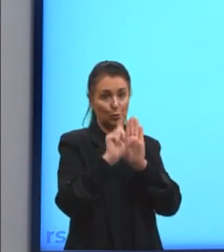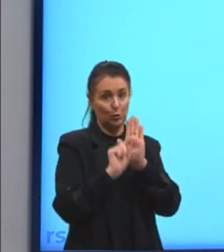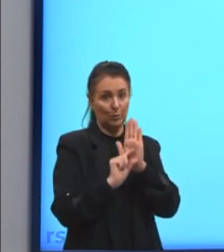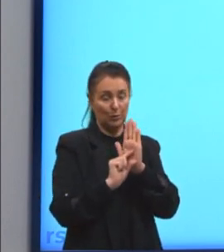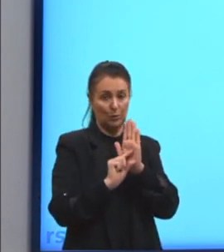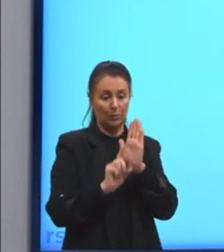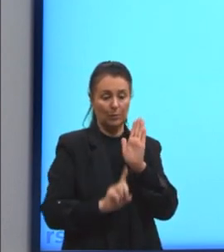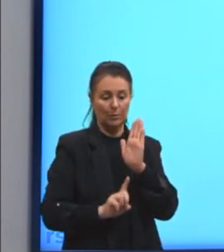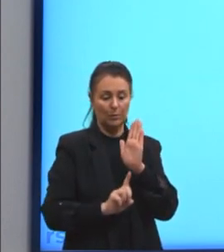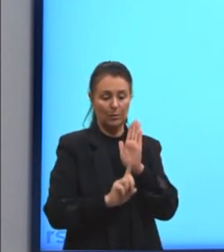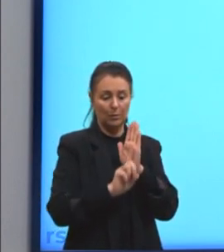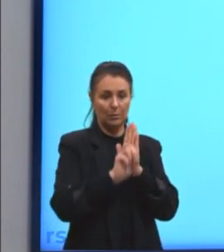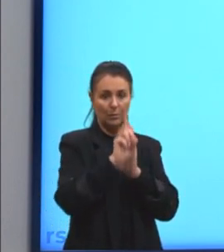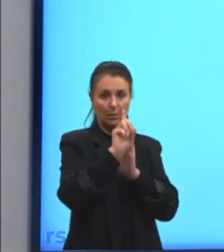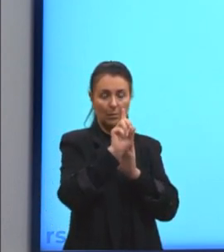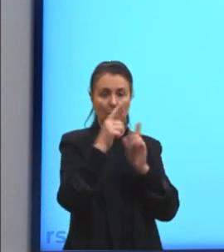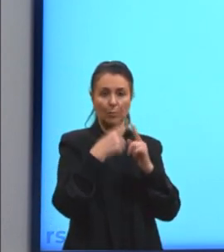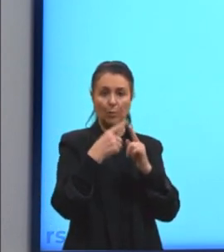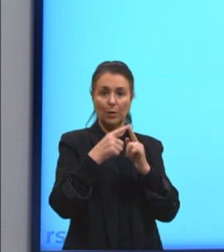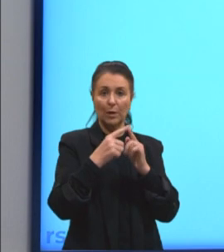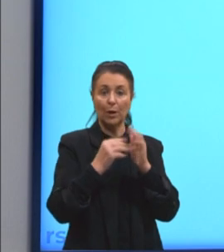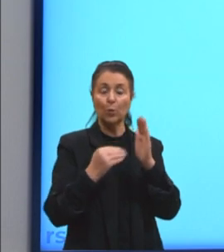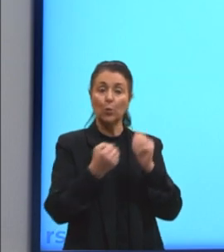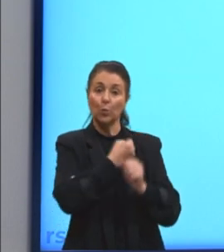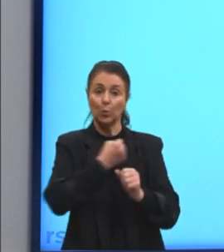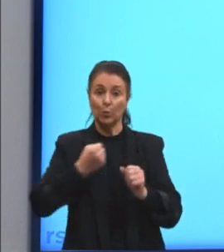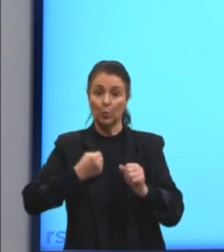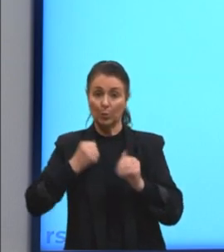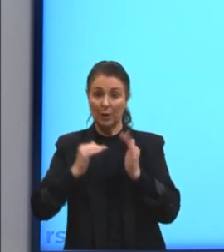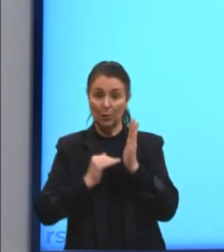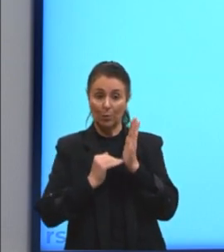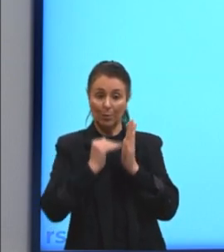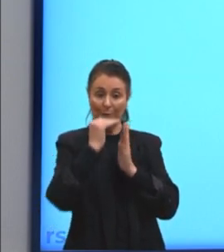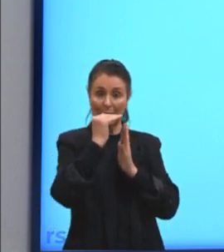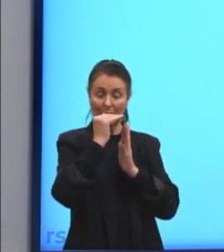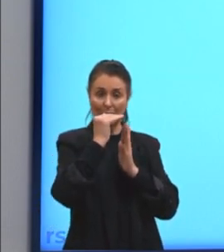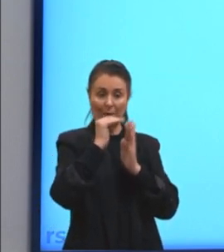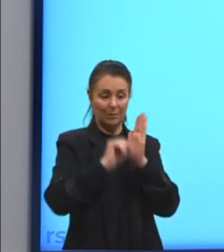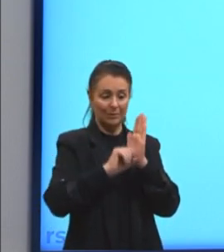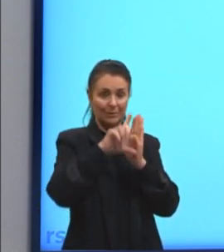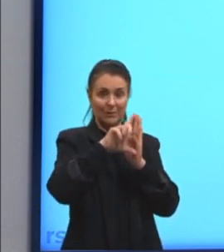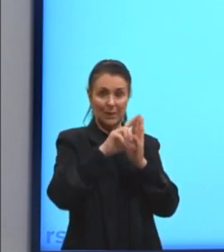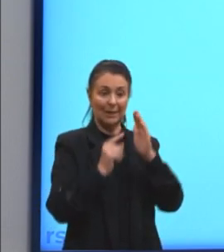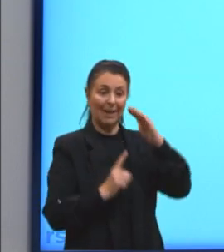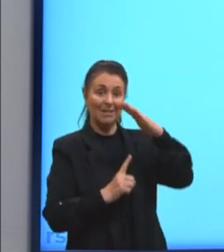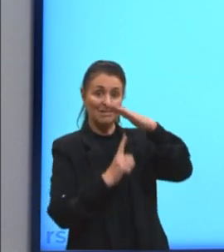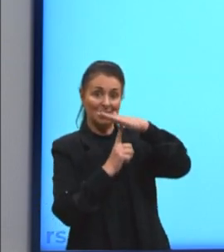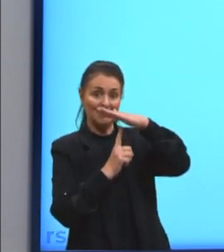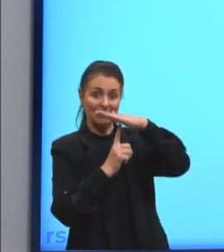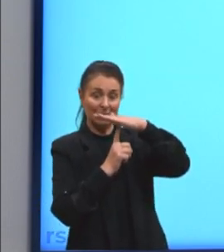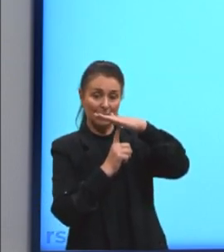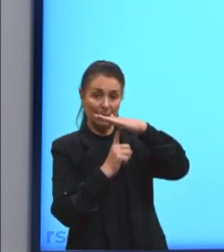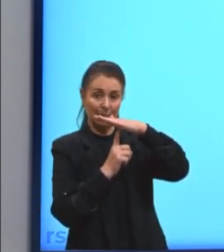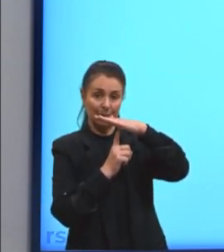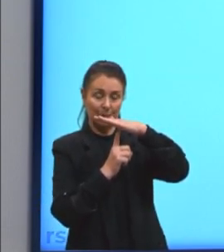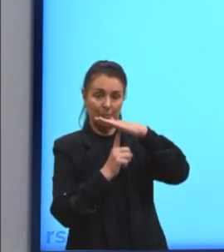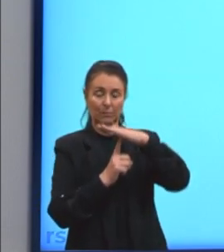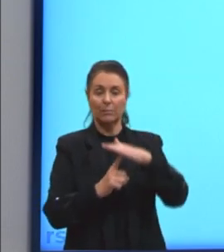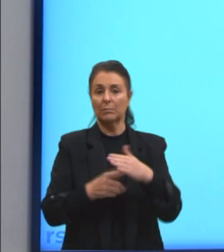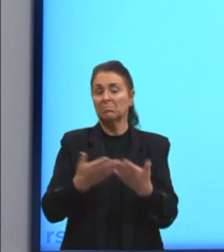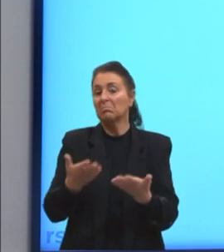para cima, porque o maior número está em cima, tá? E agora eu vou analisar. Digamos que o